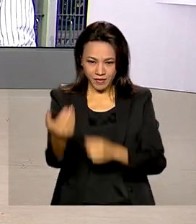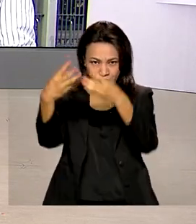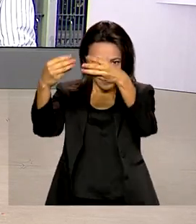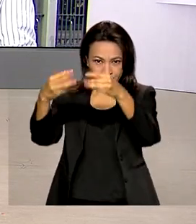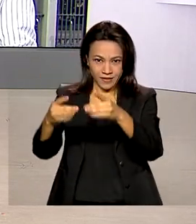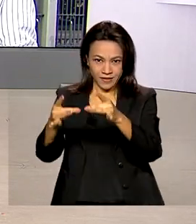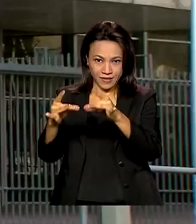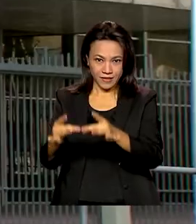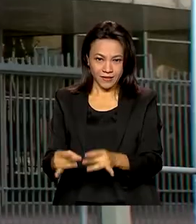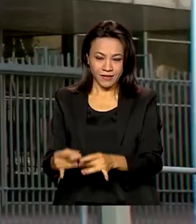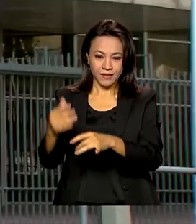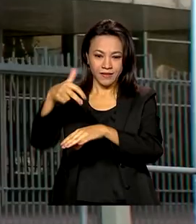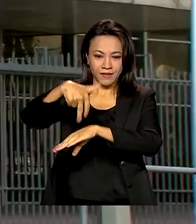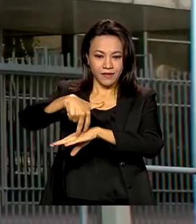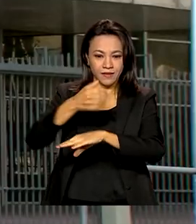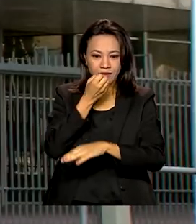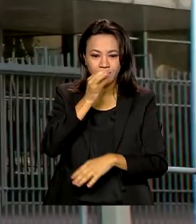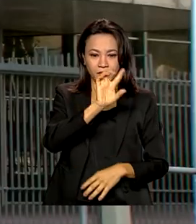para a gente. Bom dia, Cláudia.